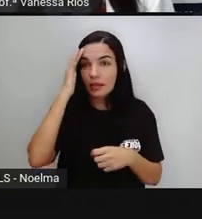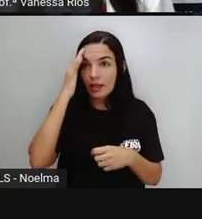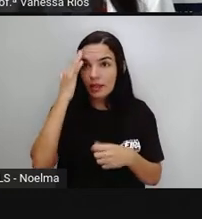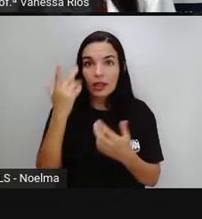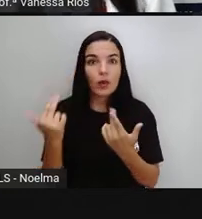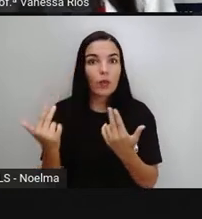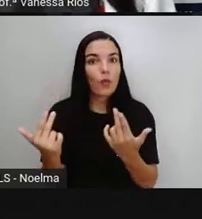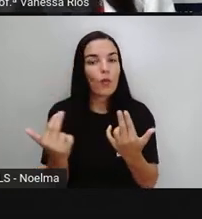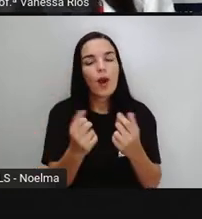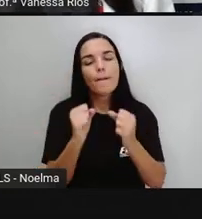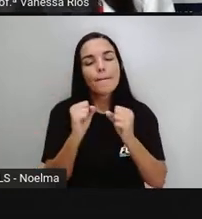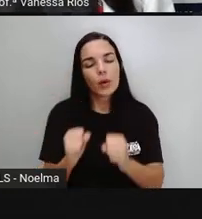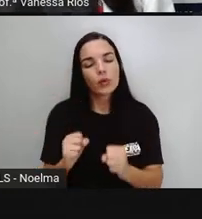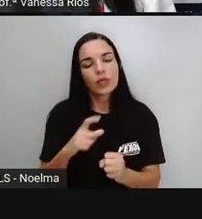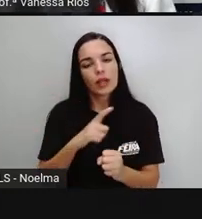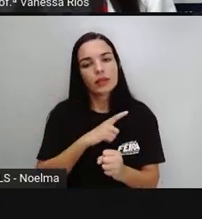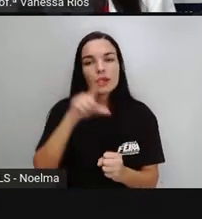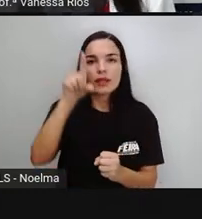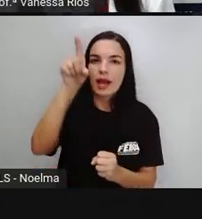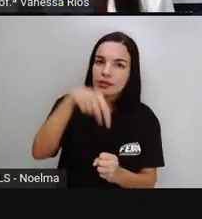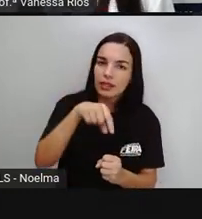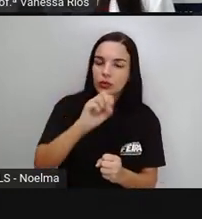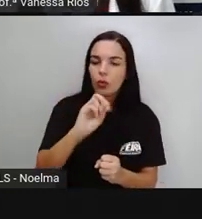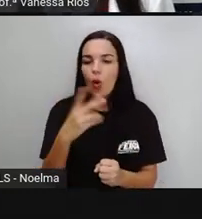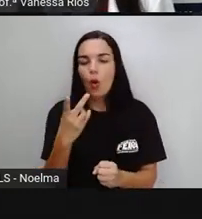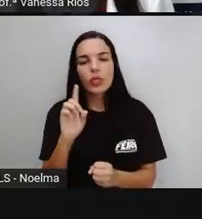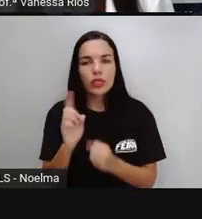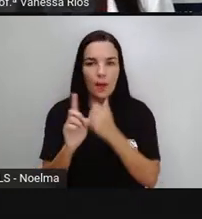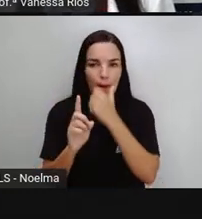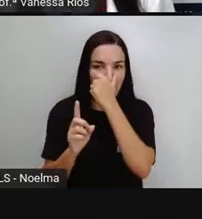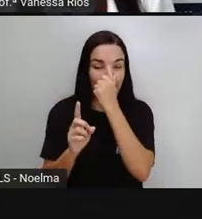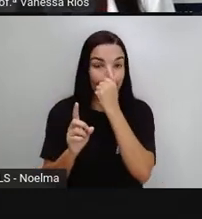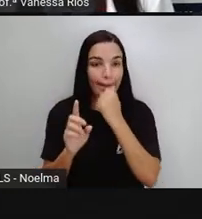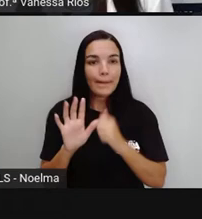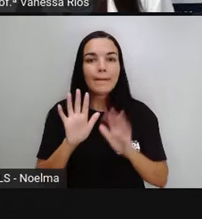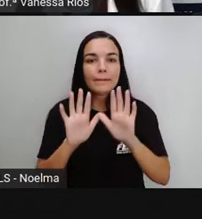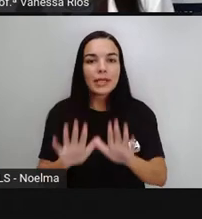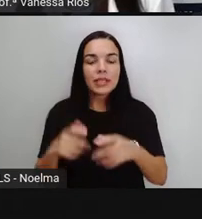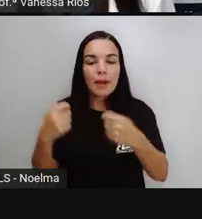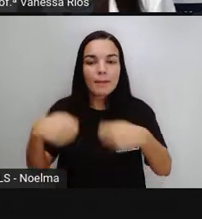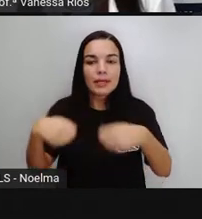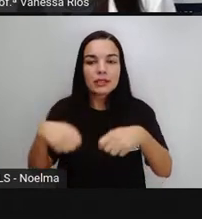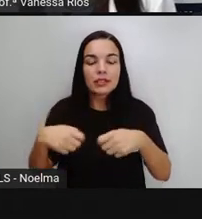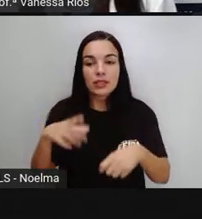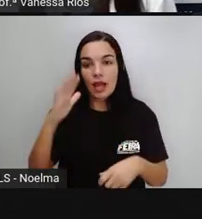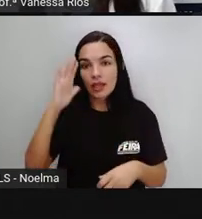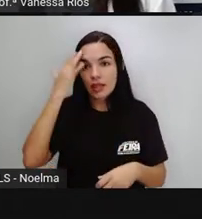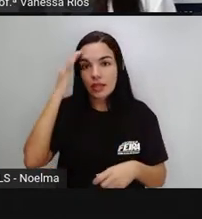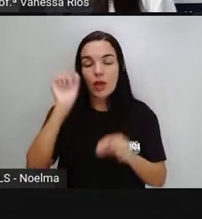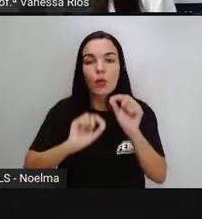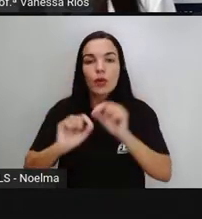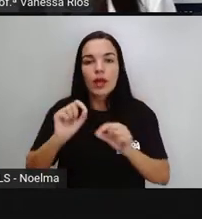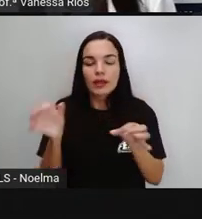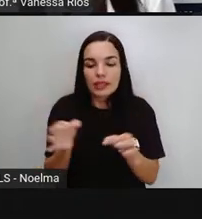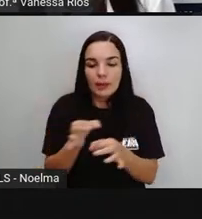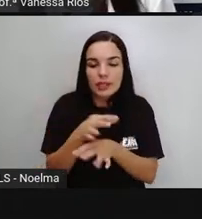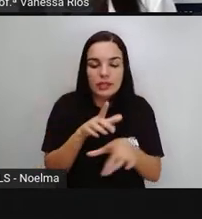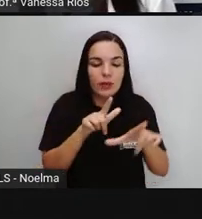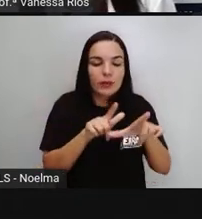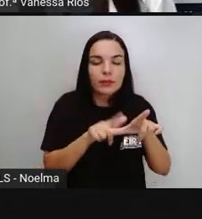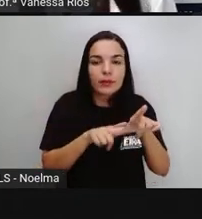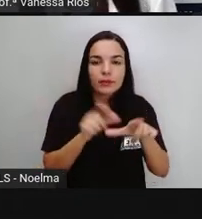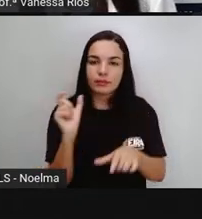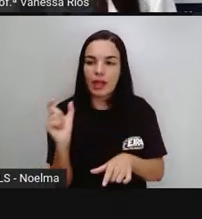palavras, elas podem receber acento ou não. O que a gente precisa prestar atenção nas terminações dessas palavras.